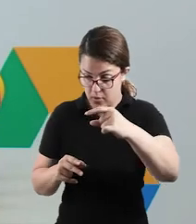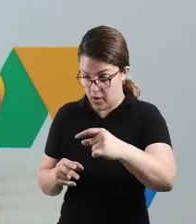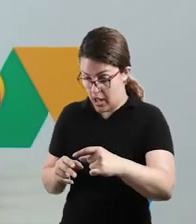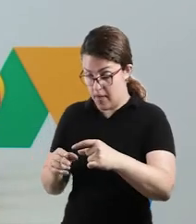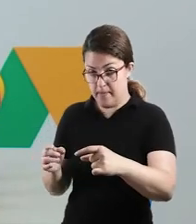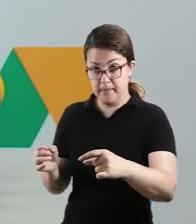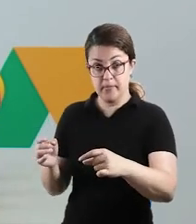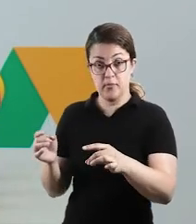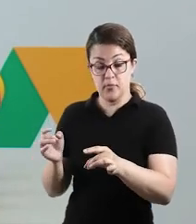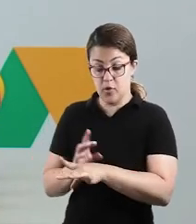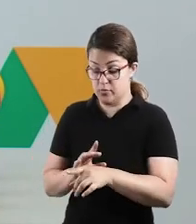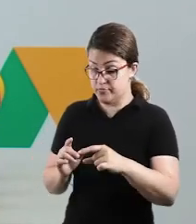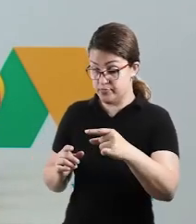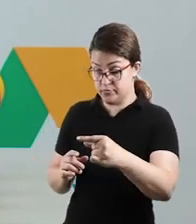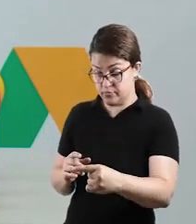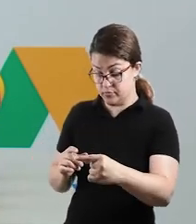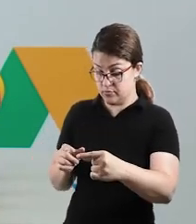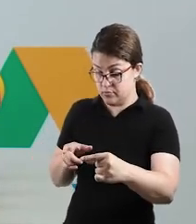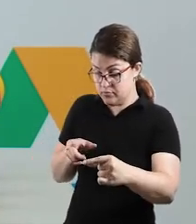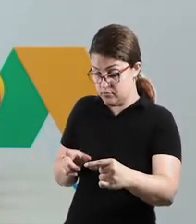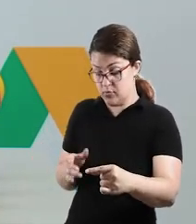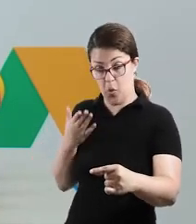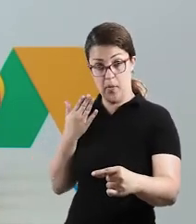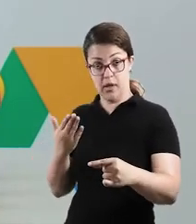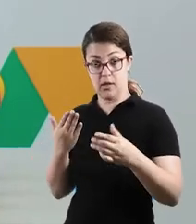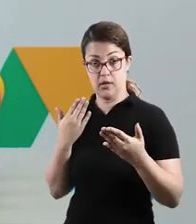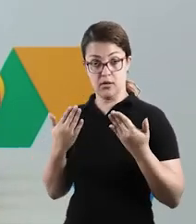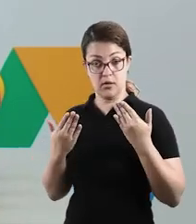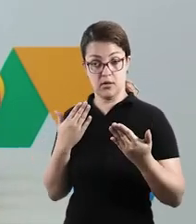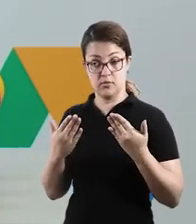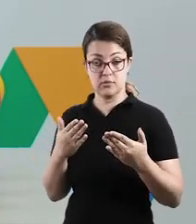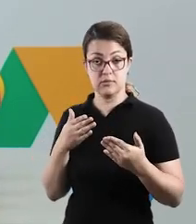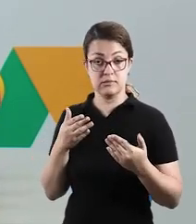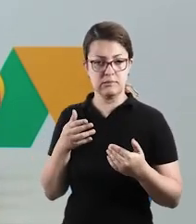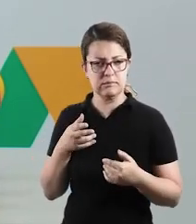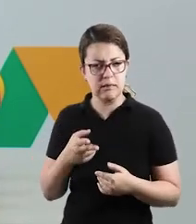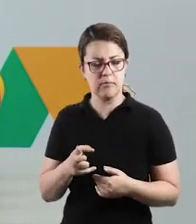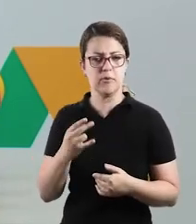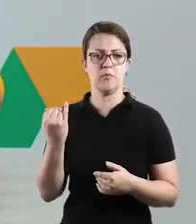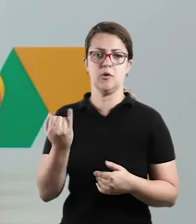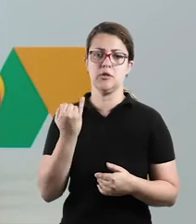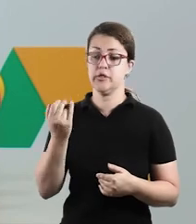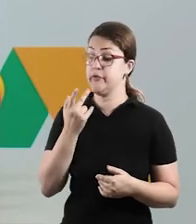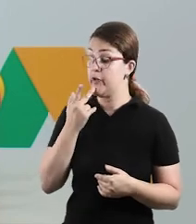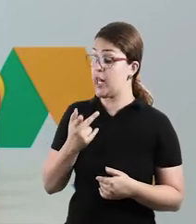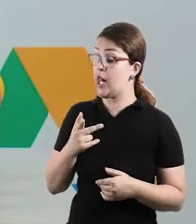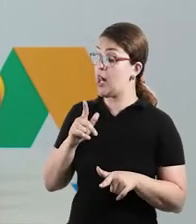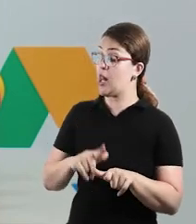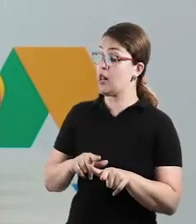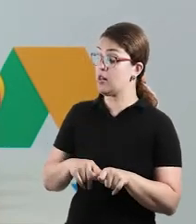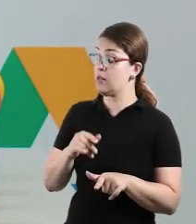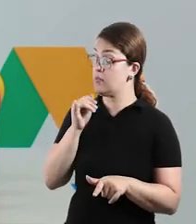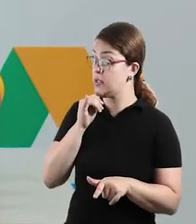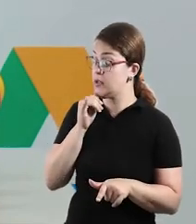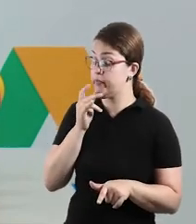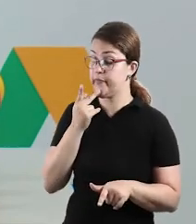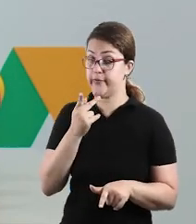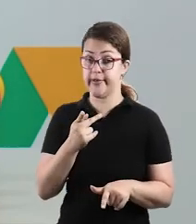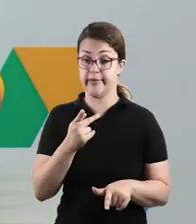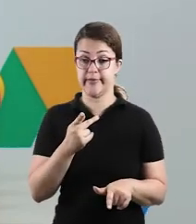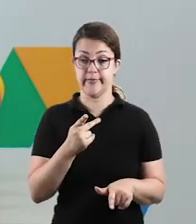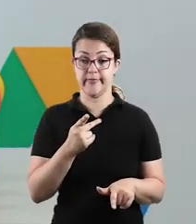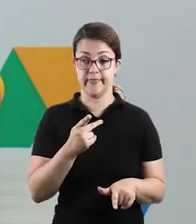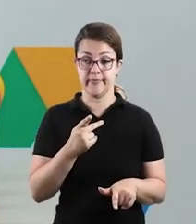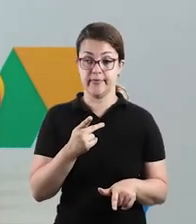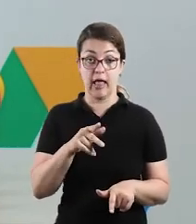cracházinho próximo para ela saber a sequência. Lembre-se que é importante sempre falar a letrinha. Então, se nós